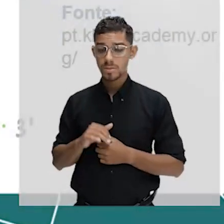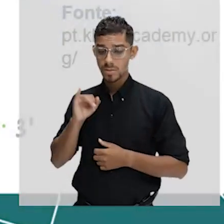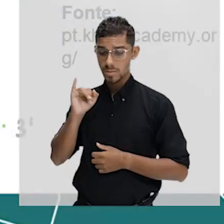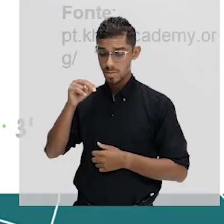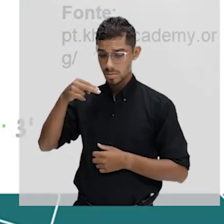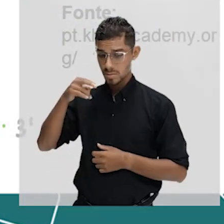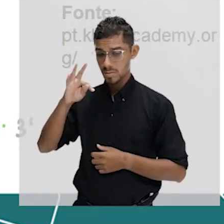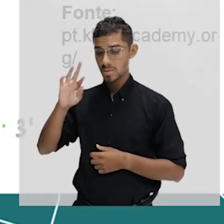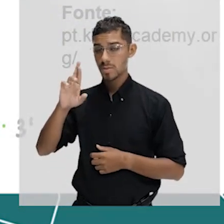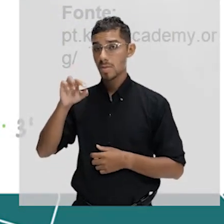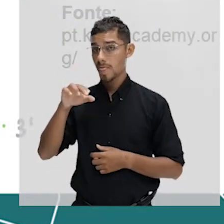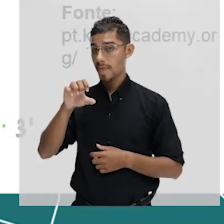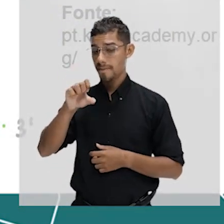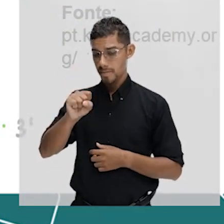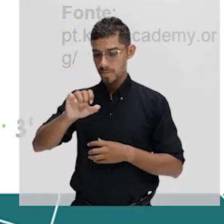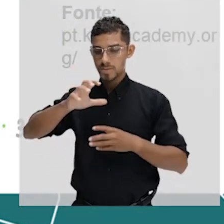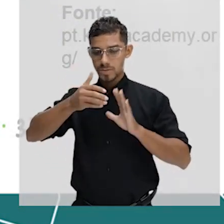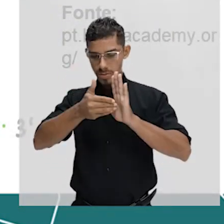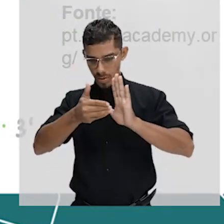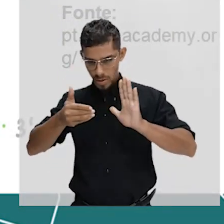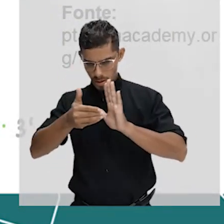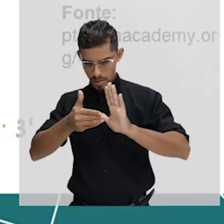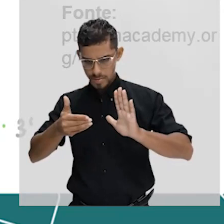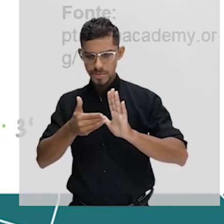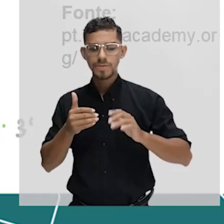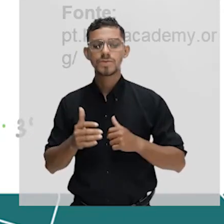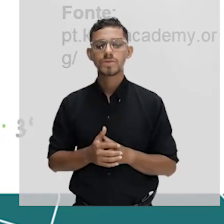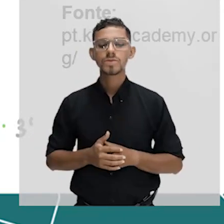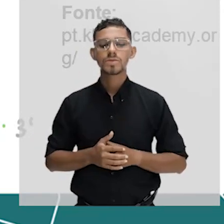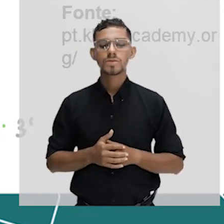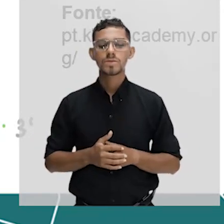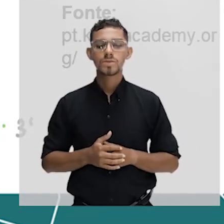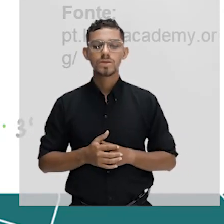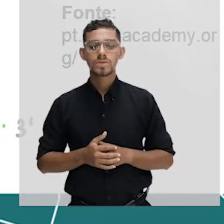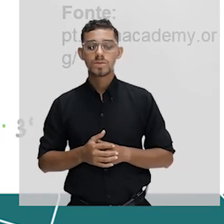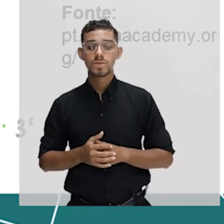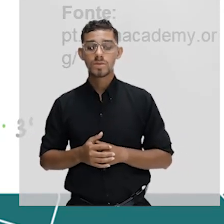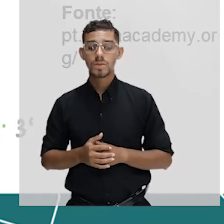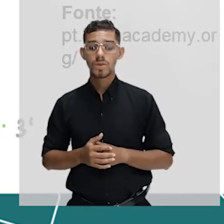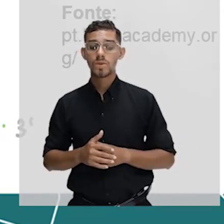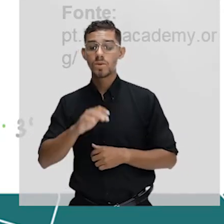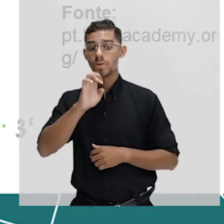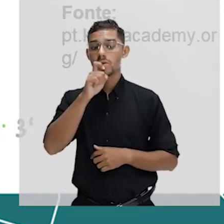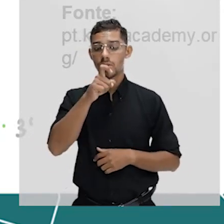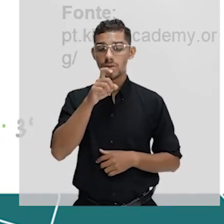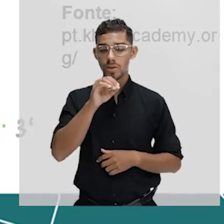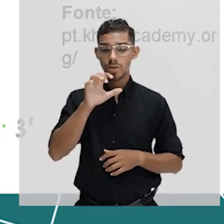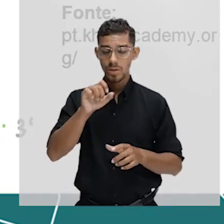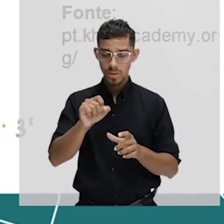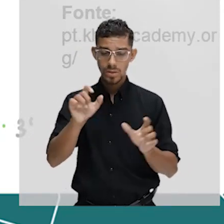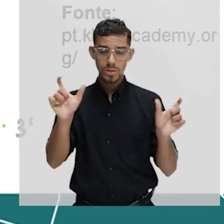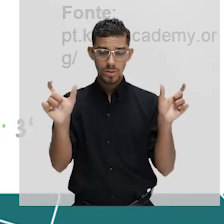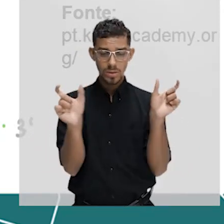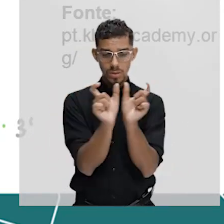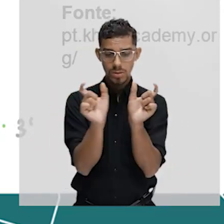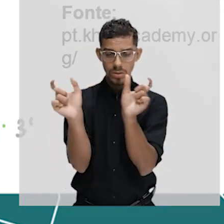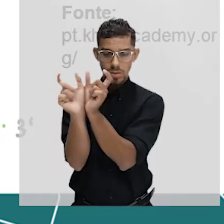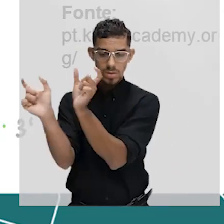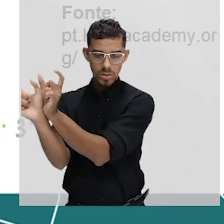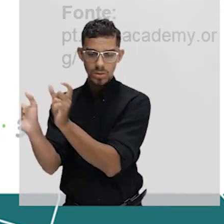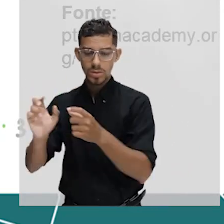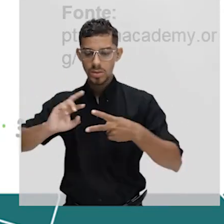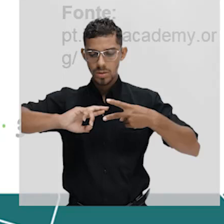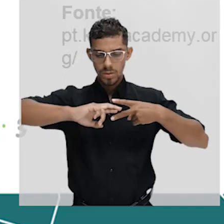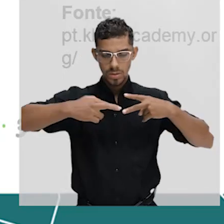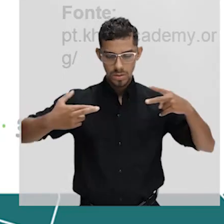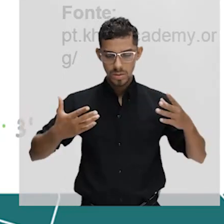e aí os exons, que têm informação genética, são unidos, e aí nós vamos ter a molécula de RNA que